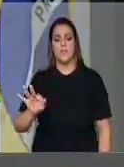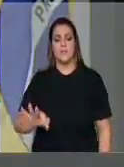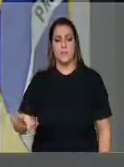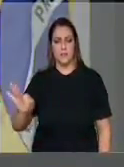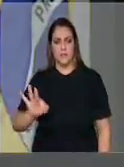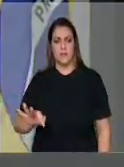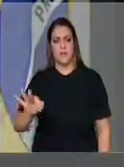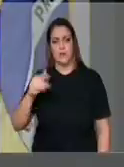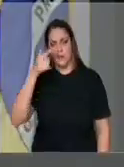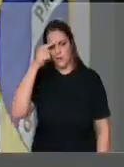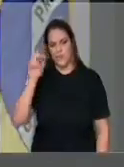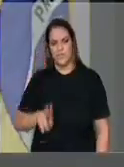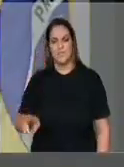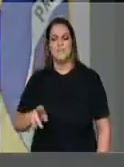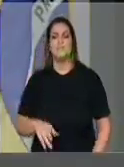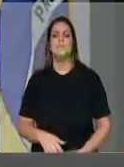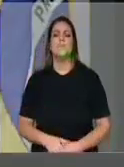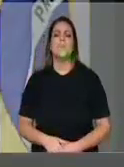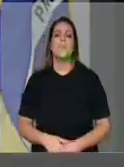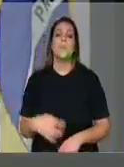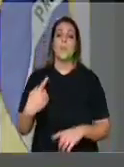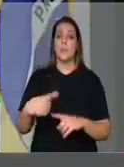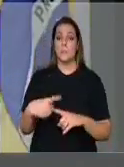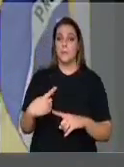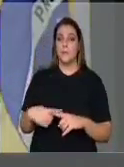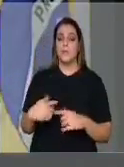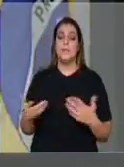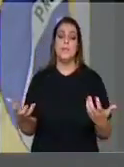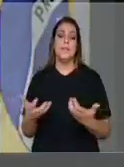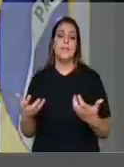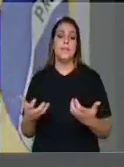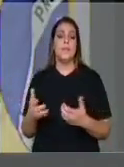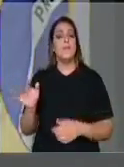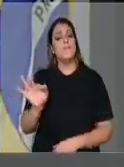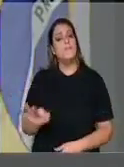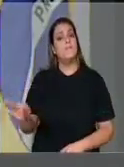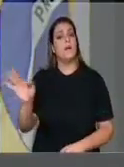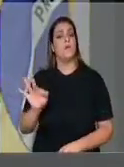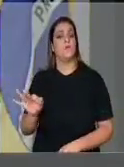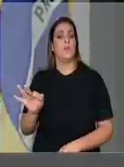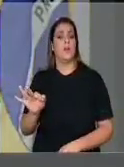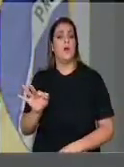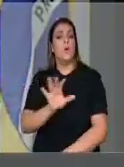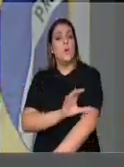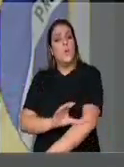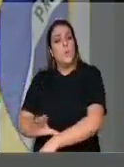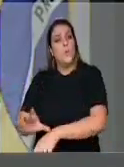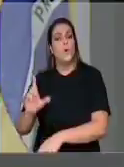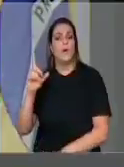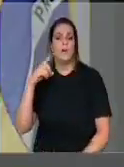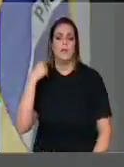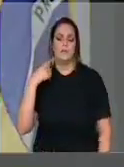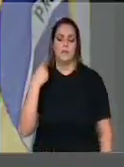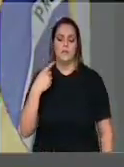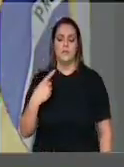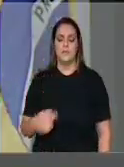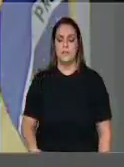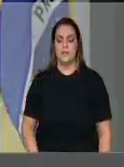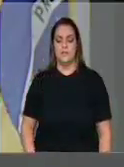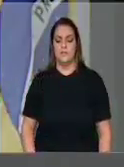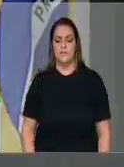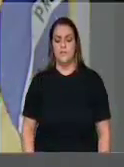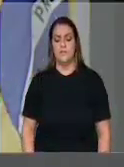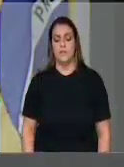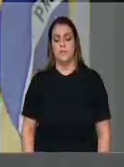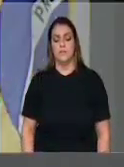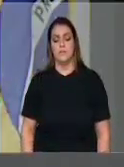que é a possibilidade da abertura de uma faculdade de direito, um curso de direito na Universidade Federal de